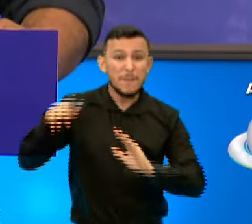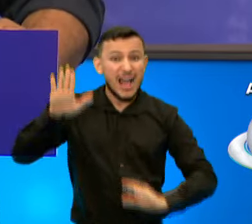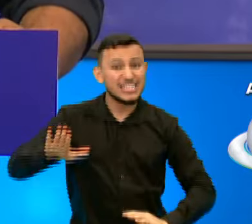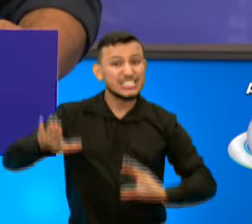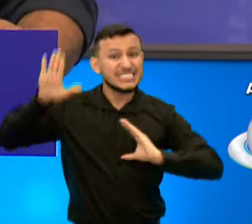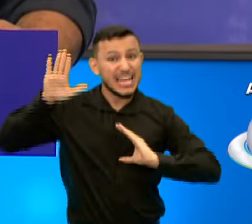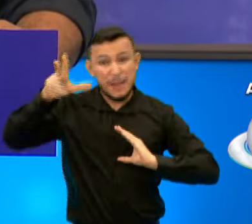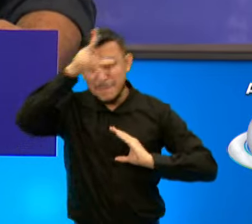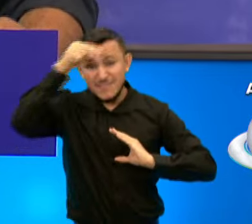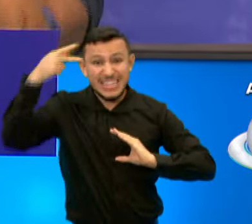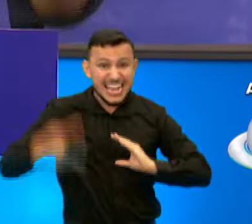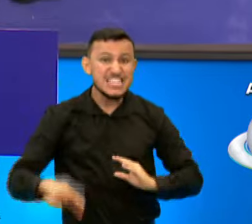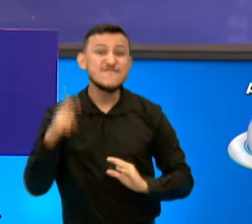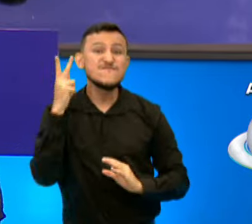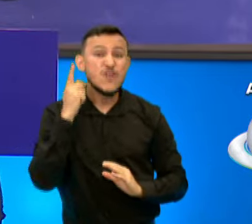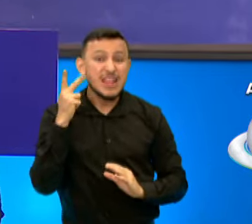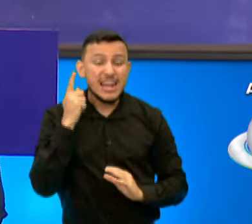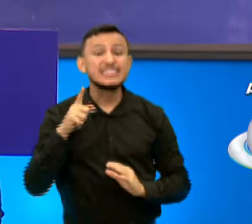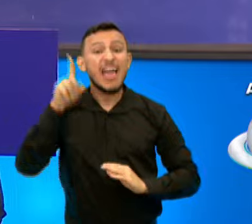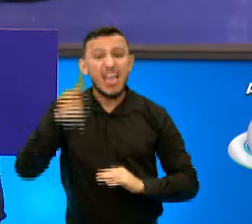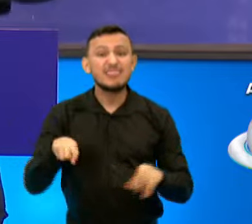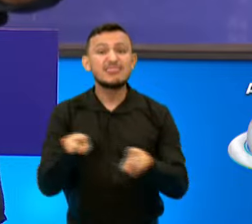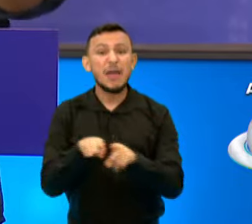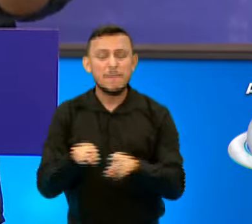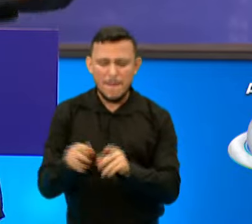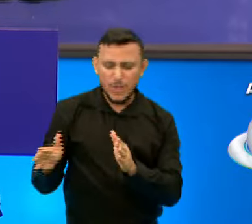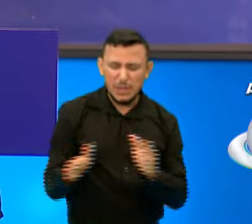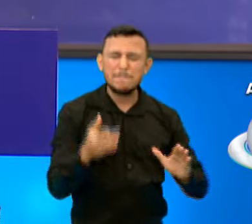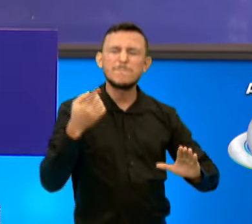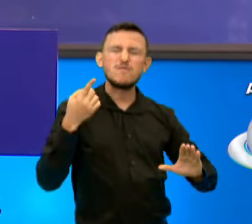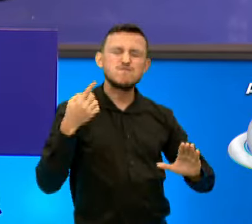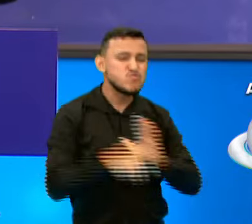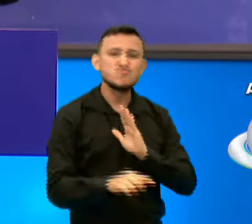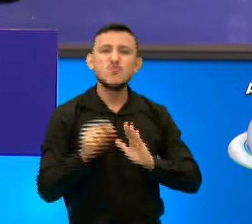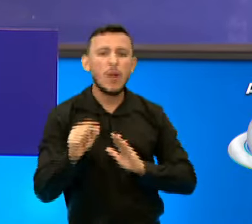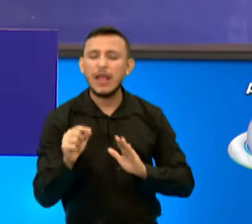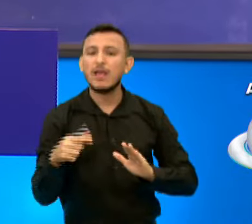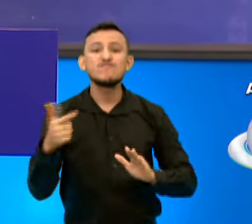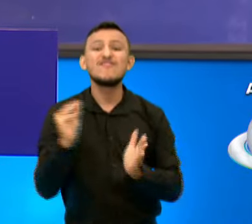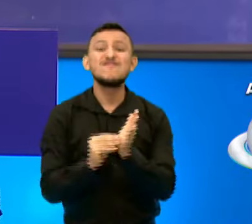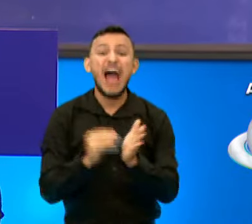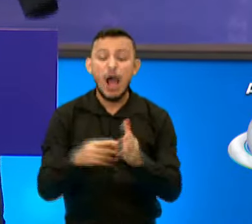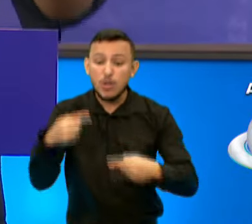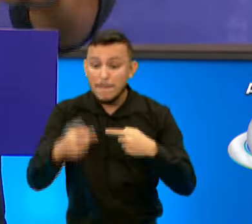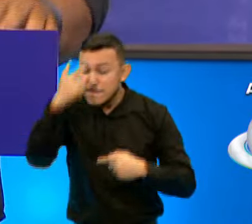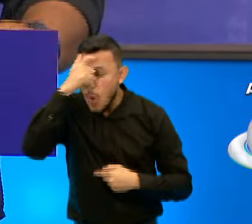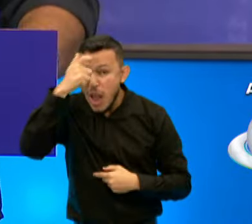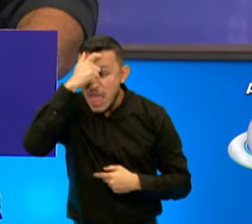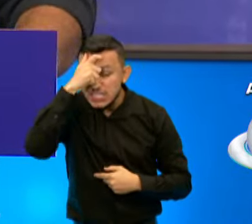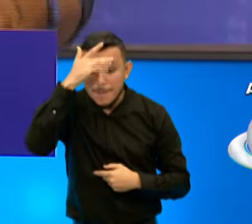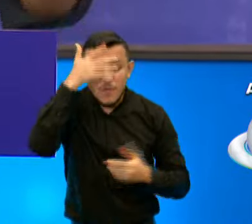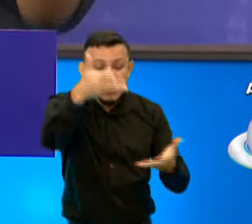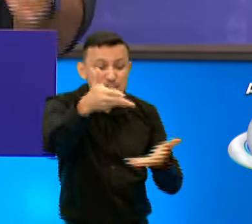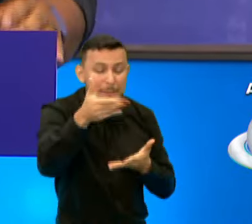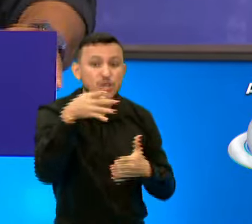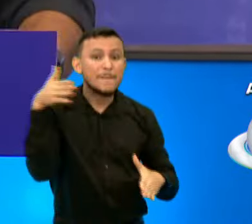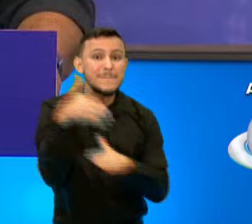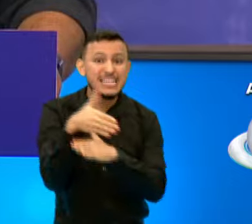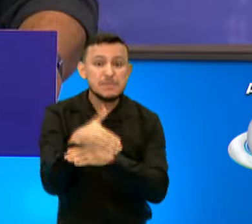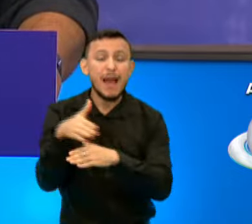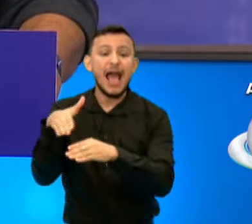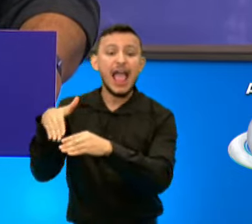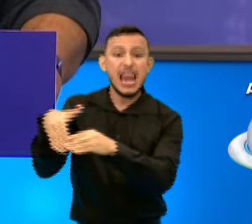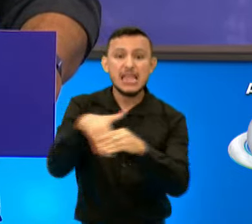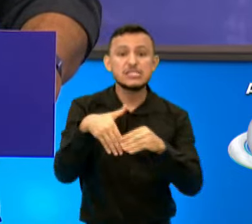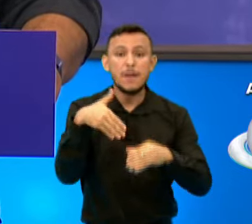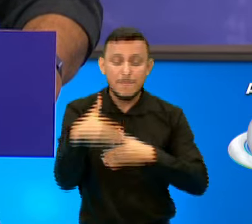candidatos a prefeito de Fortaleza, parte também de um processo profundo de despolitização, onde o nosso povo só é chamado para participar do